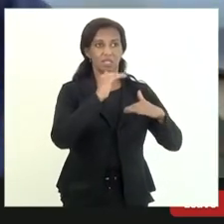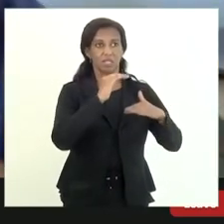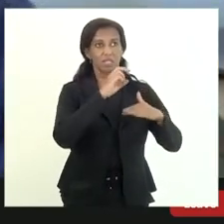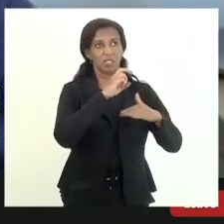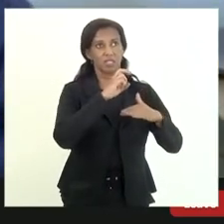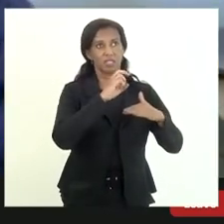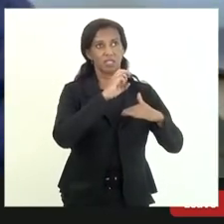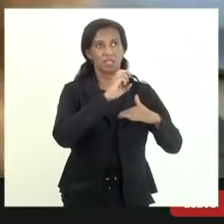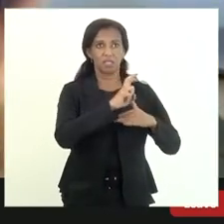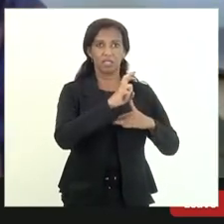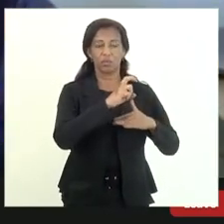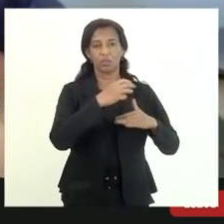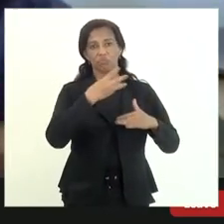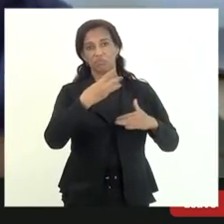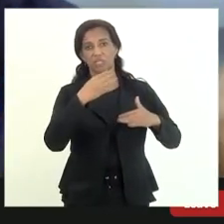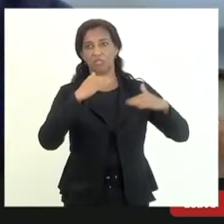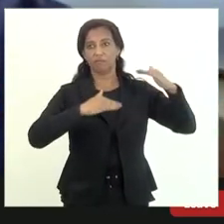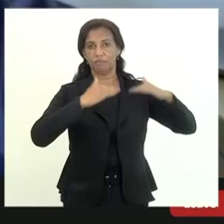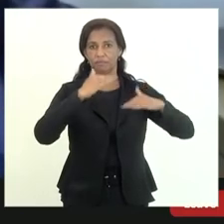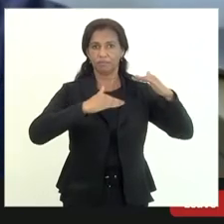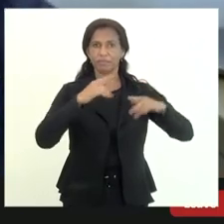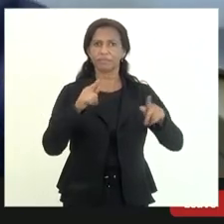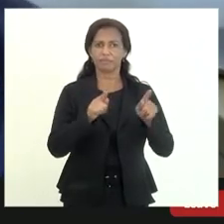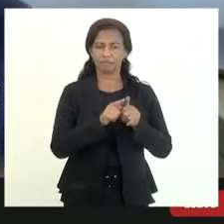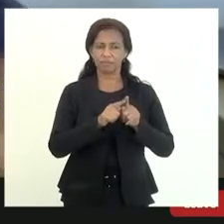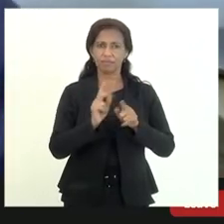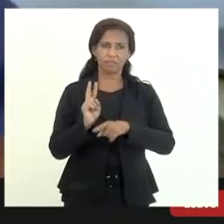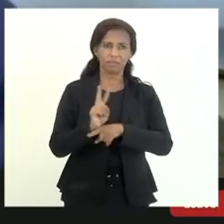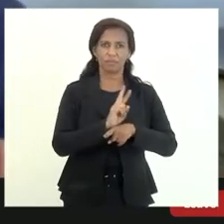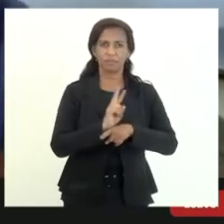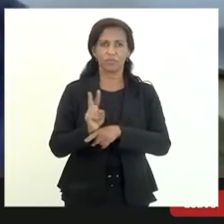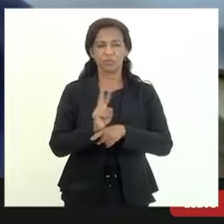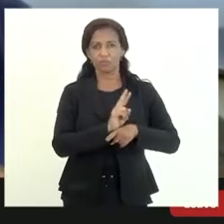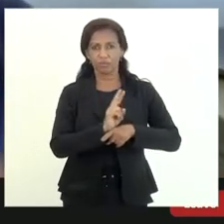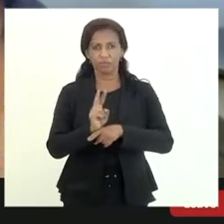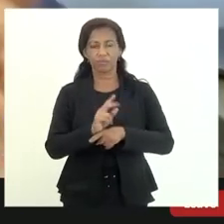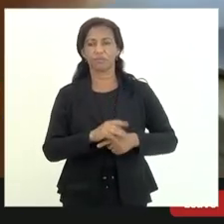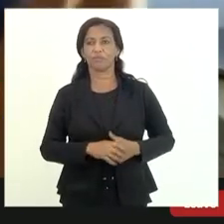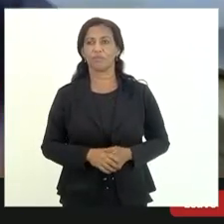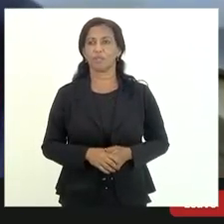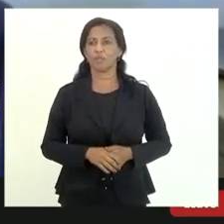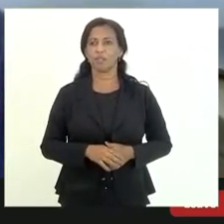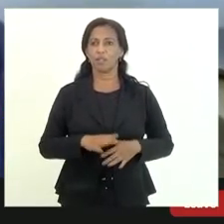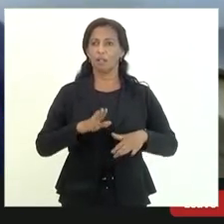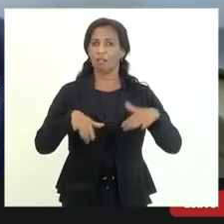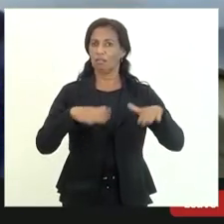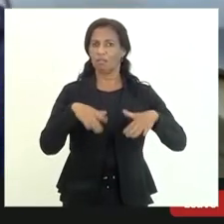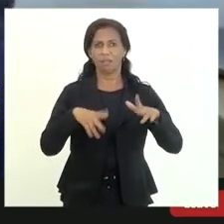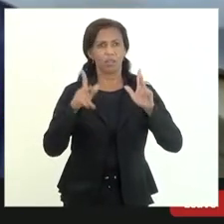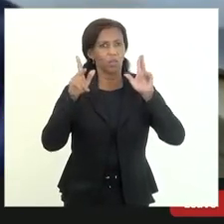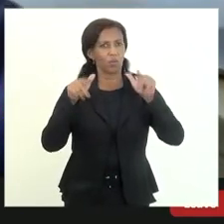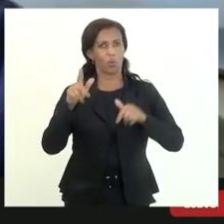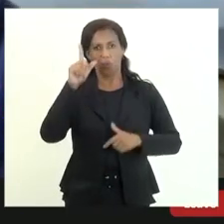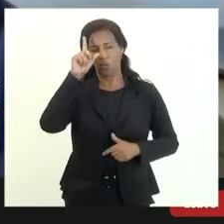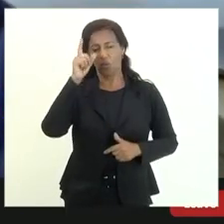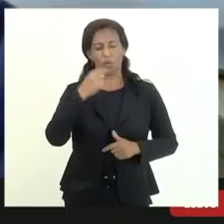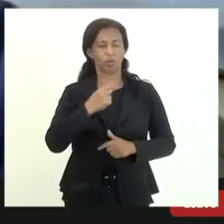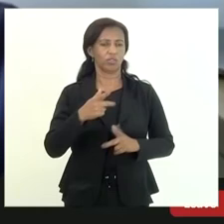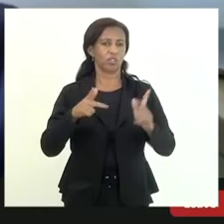níveis mas ela também faz o rating para provisionar ou não provisionar na mesma ótica que o doutor